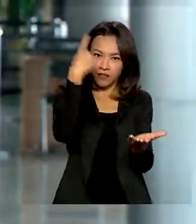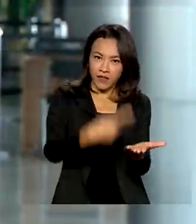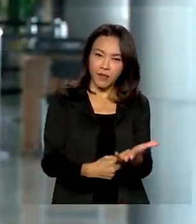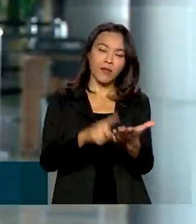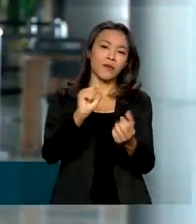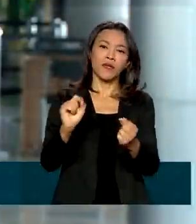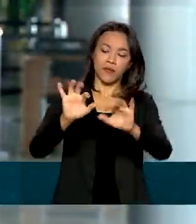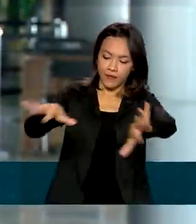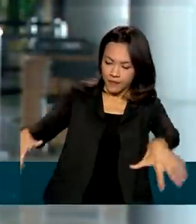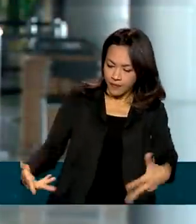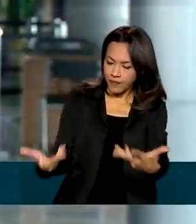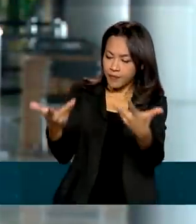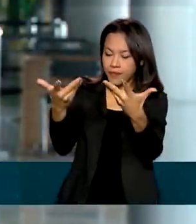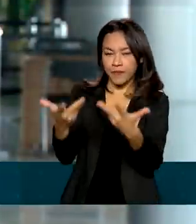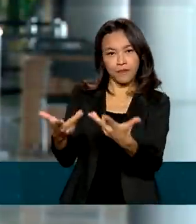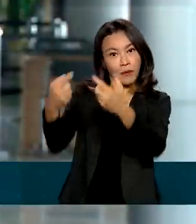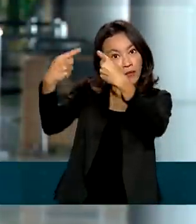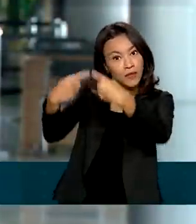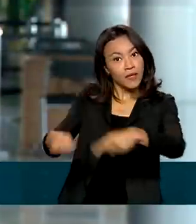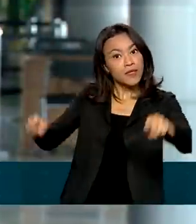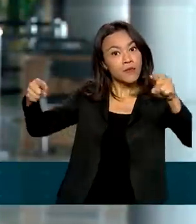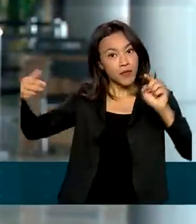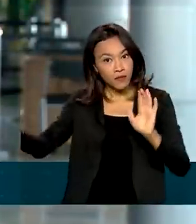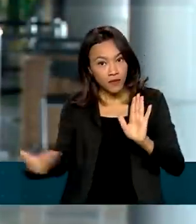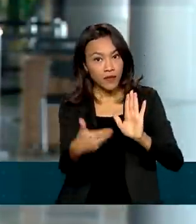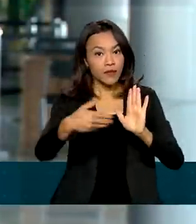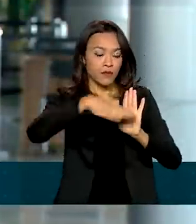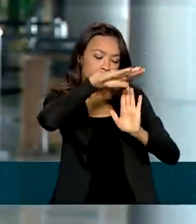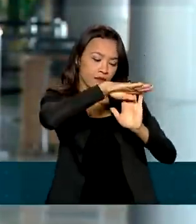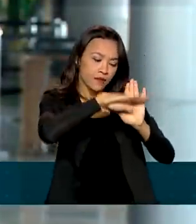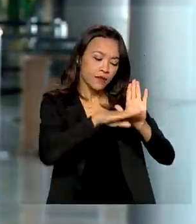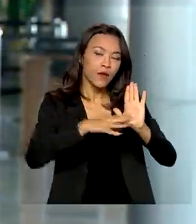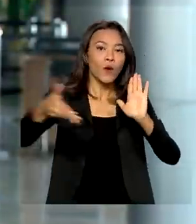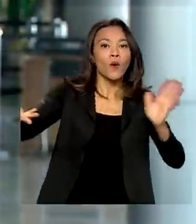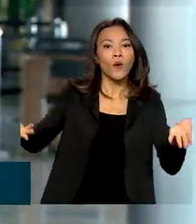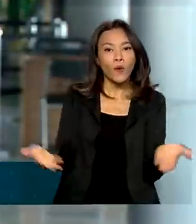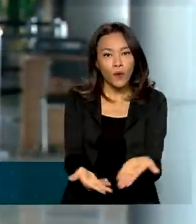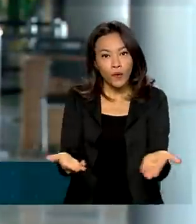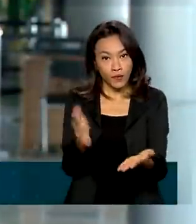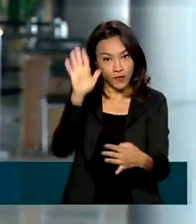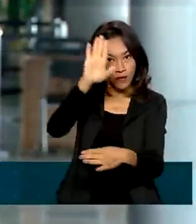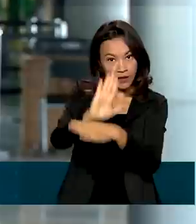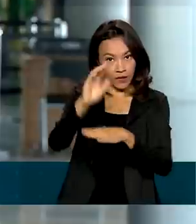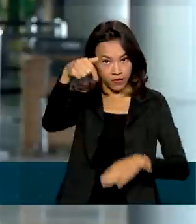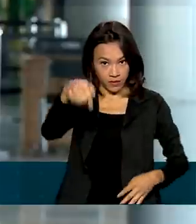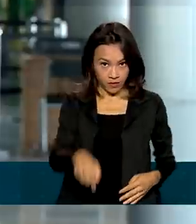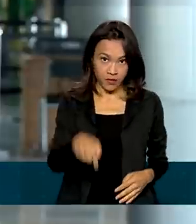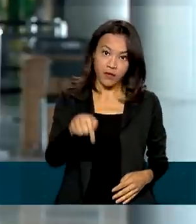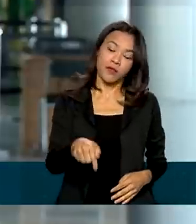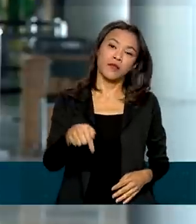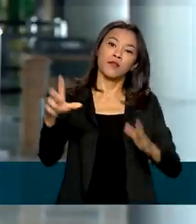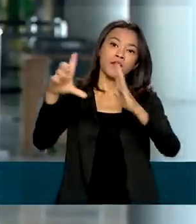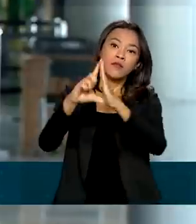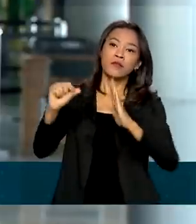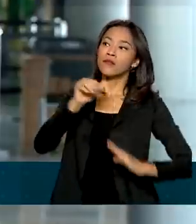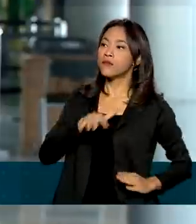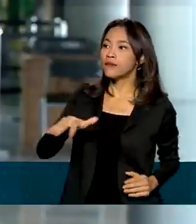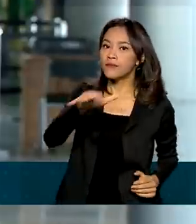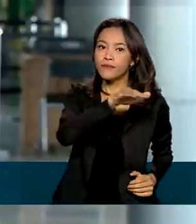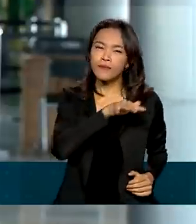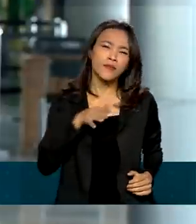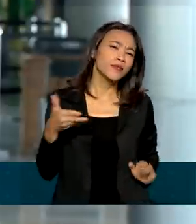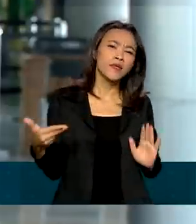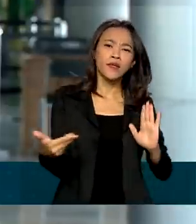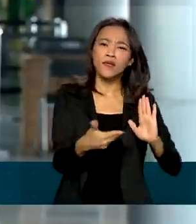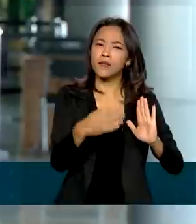sonenidade para o lançamento desses programas hoje à tarde aqui no Palácio do Planalto. E esses programas serão